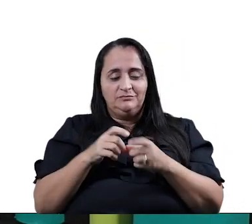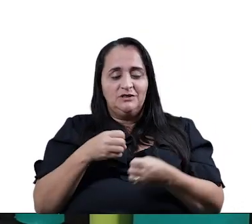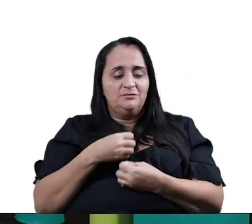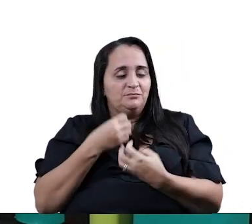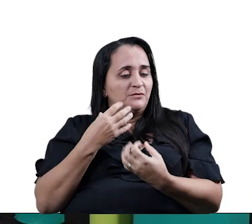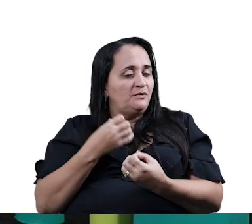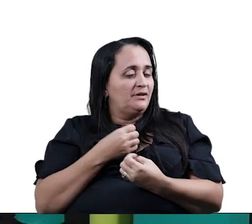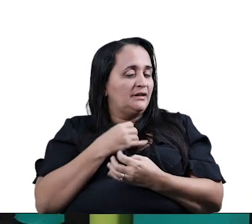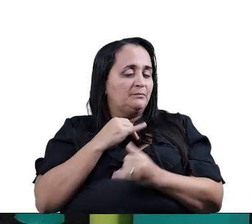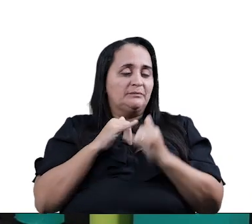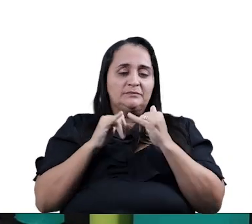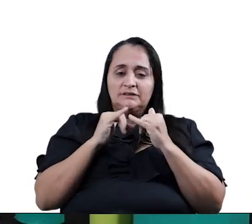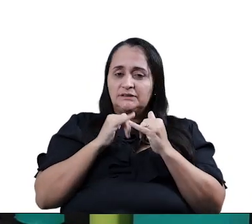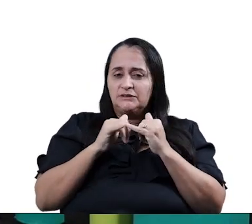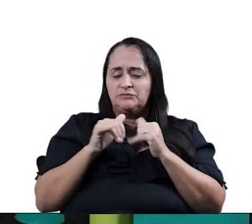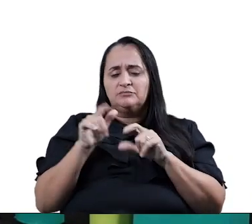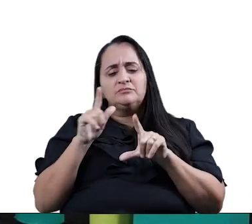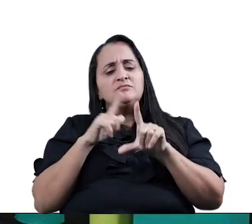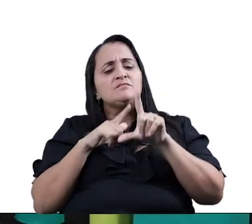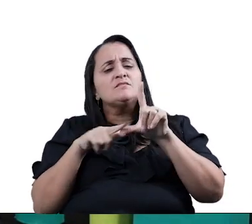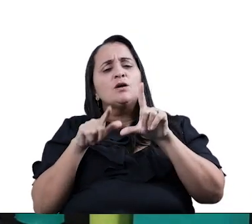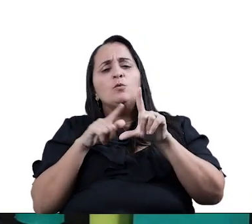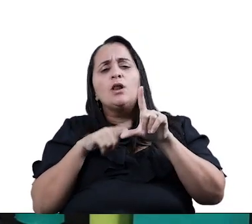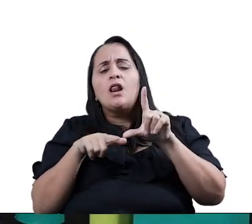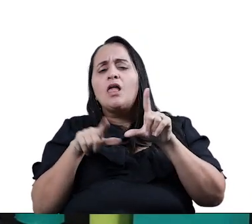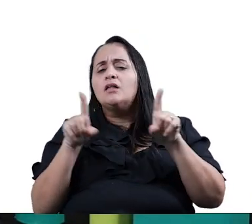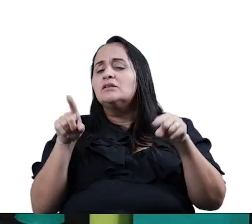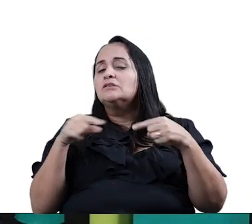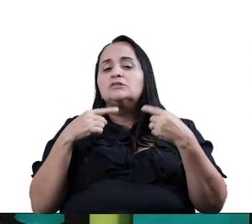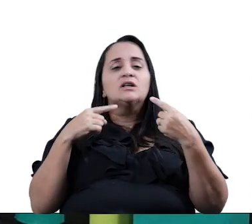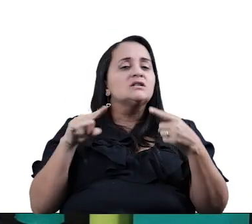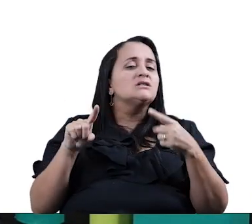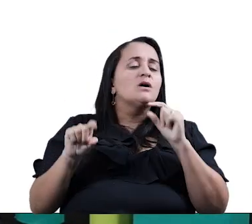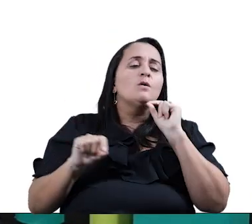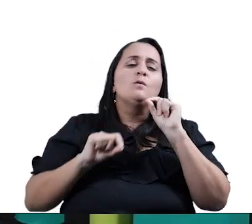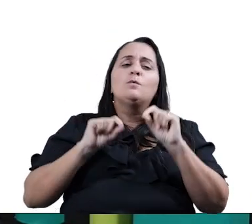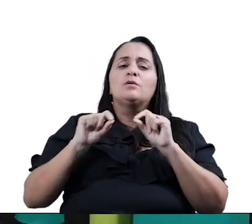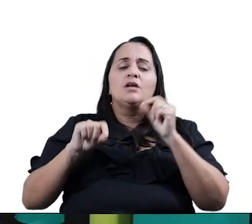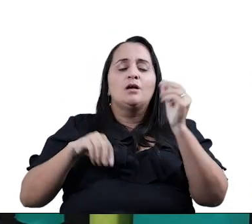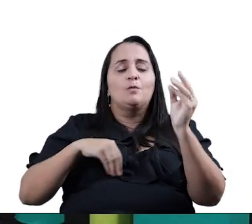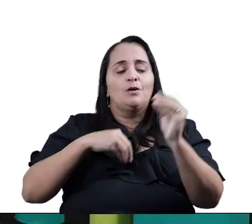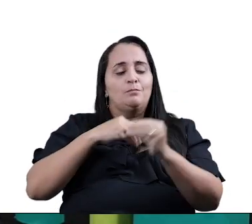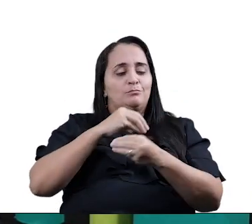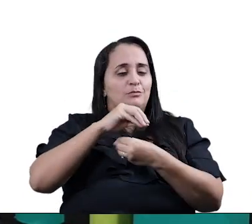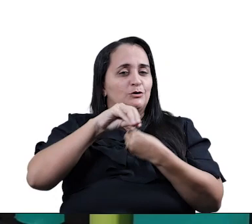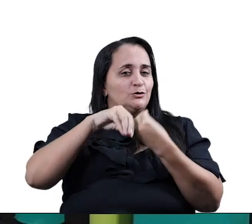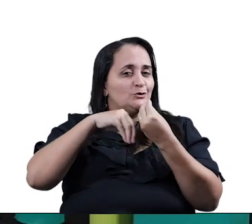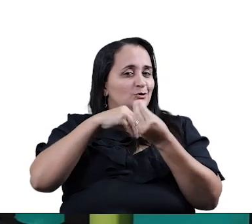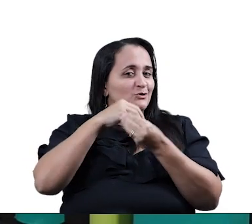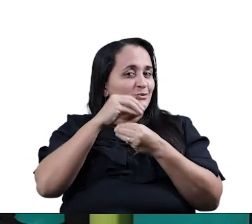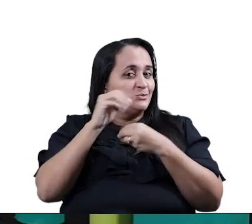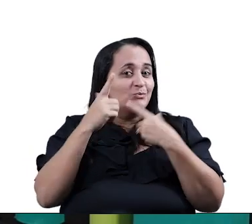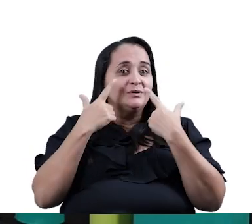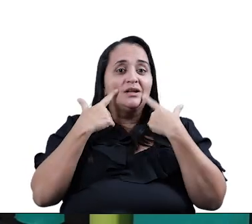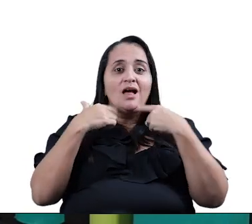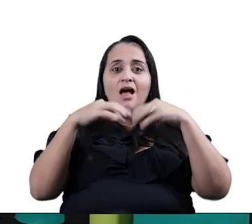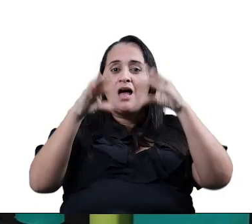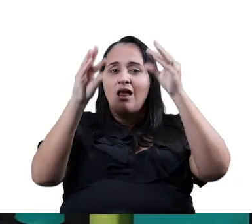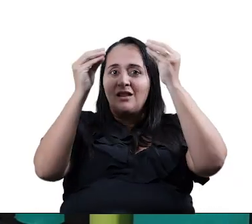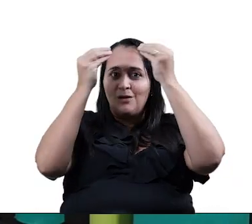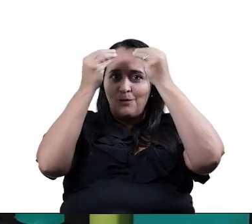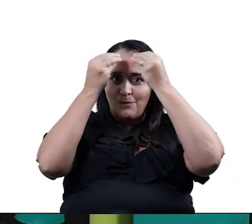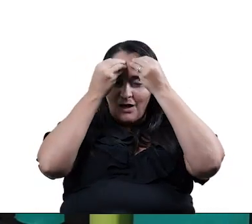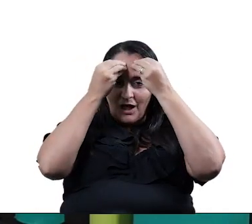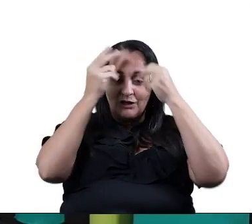certo? E o gênero letra de canção, resulta numa mistura da linguagem verbal e da linguagem